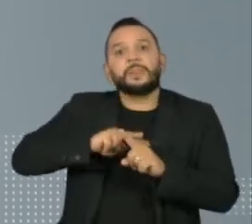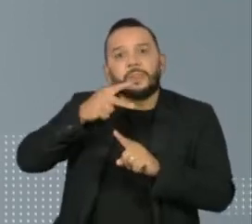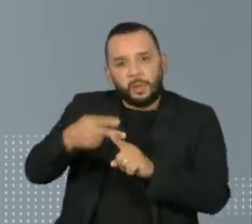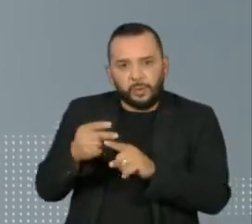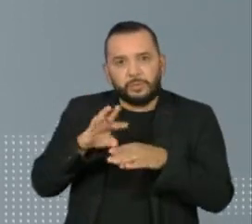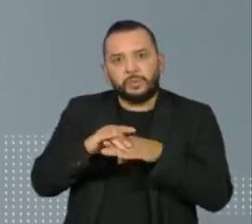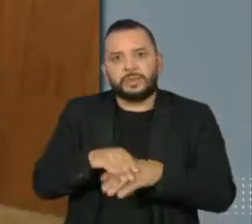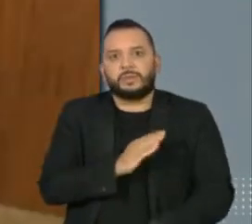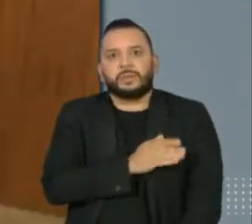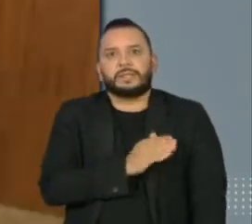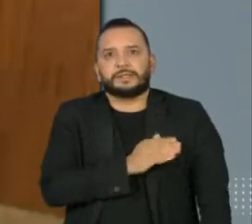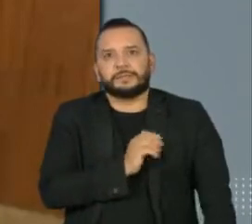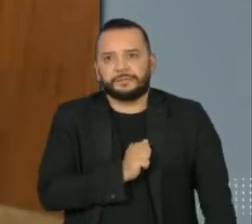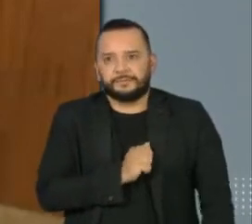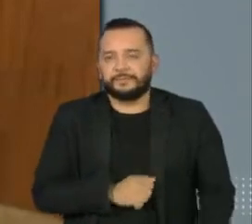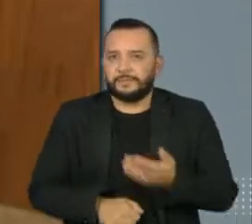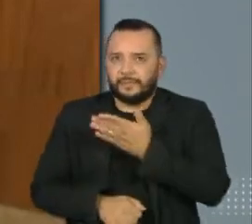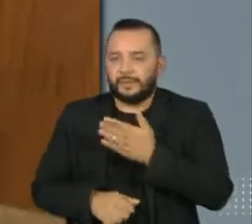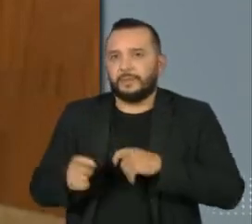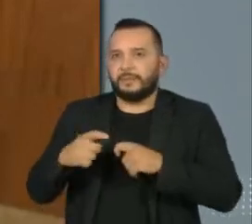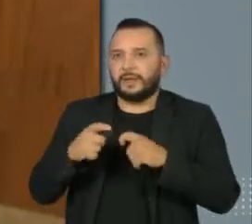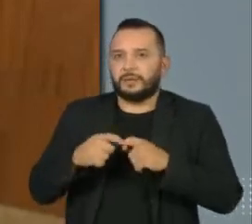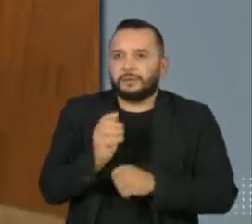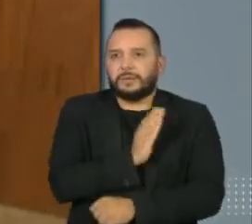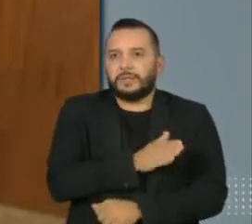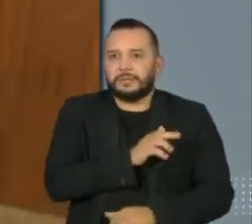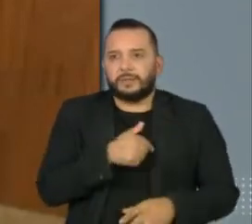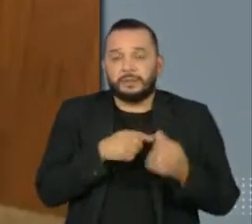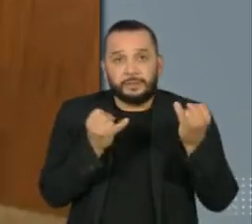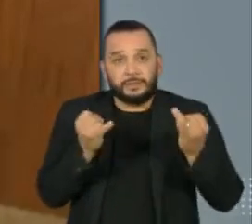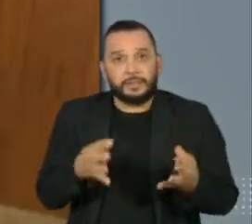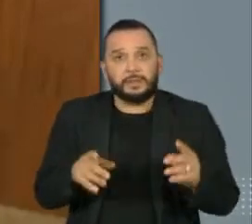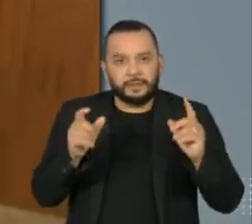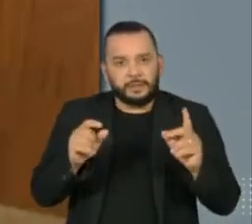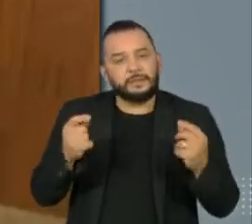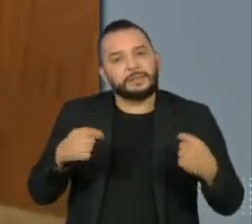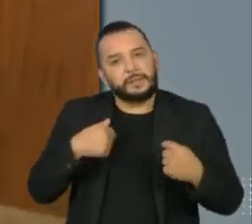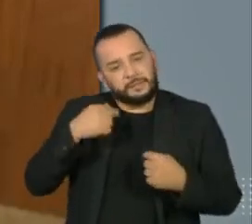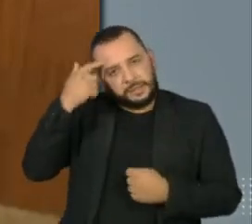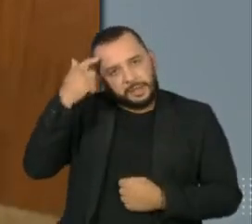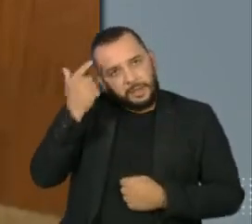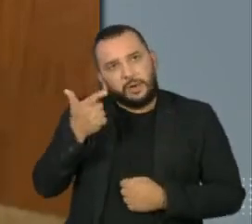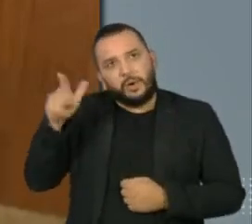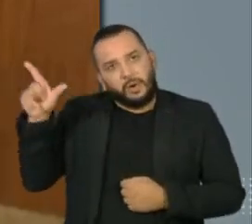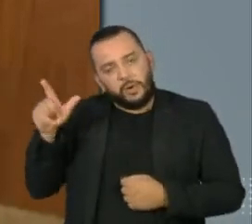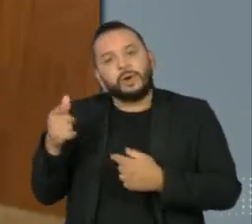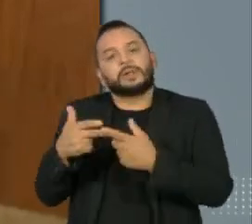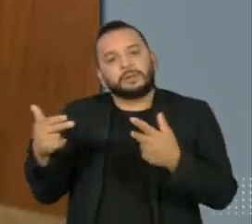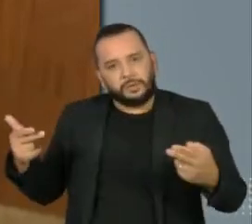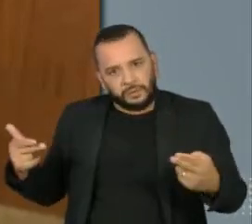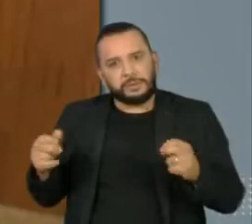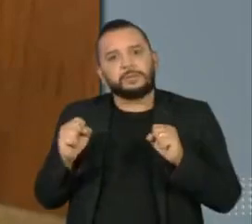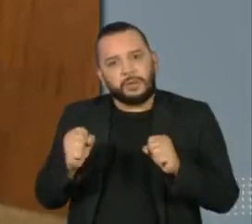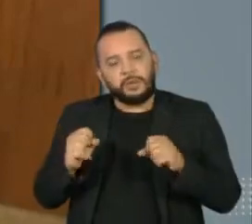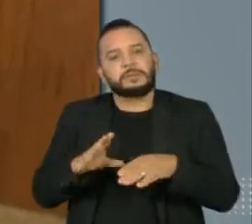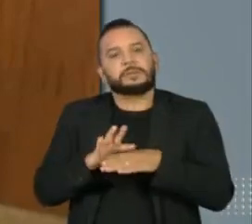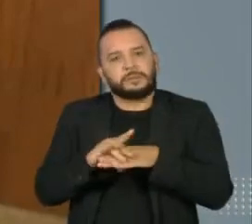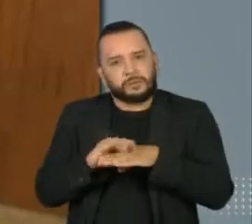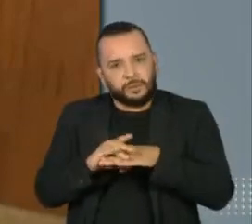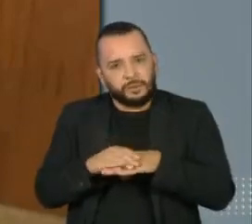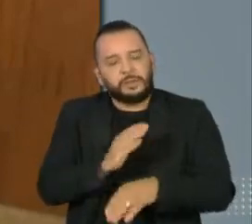problemas cardíacos. Este cardiologista ressalta que é preciso considerar outros fatores de risco para o desenvolvimento de problemas